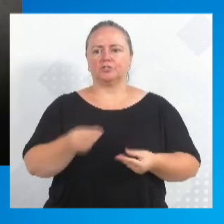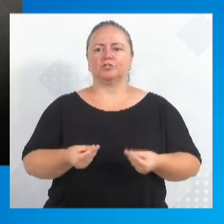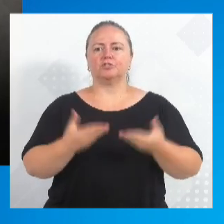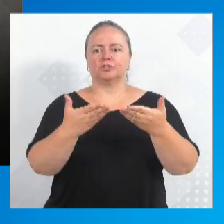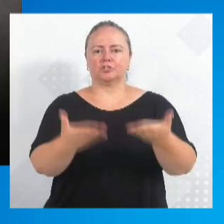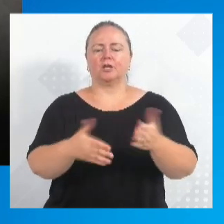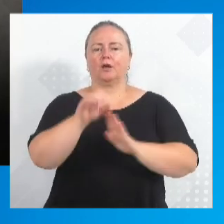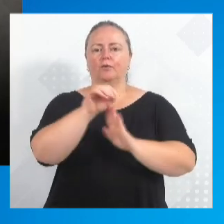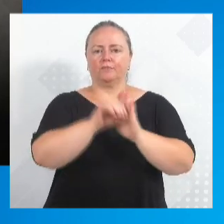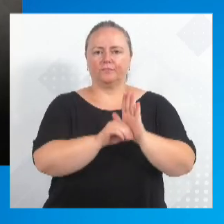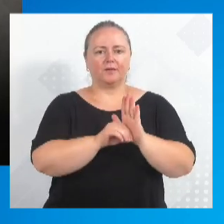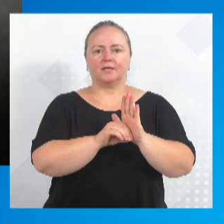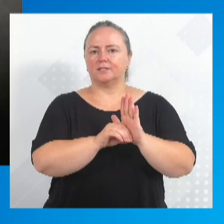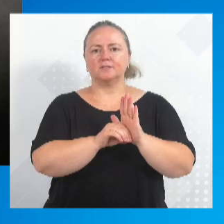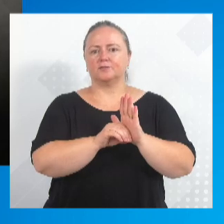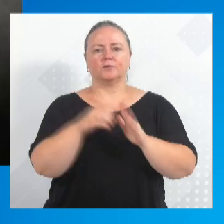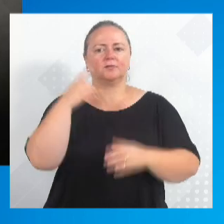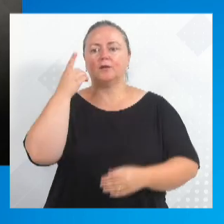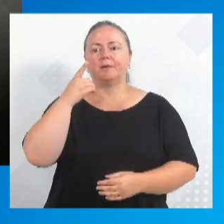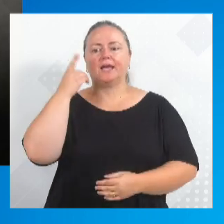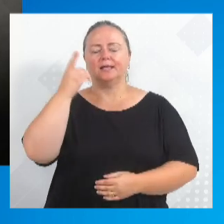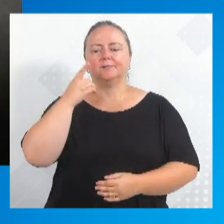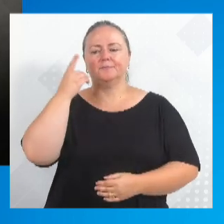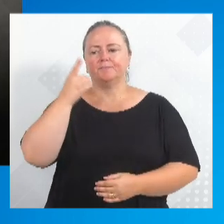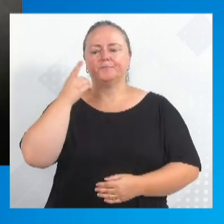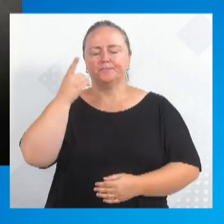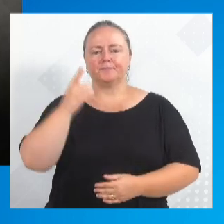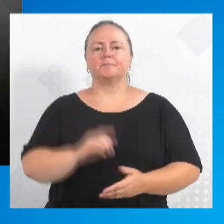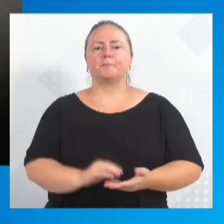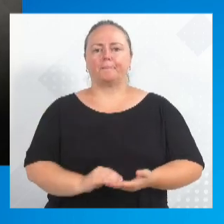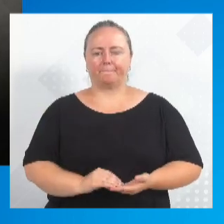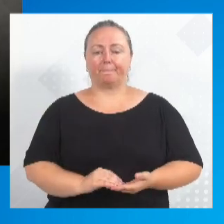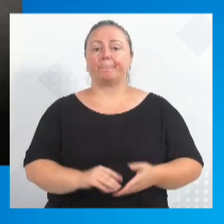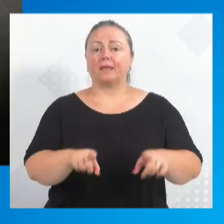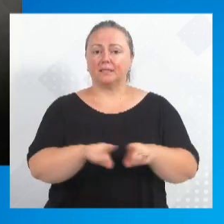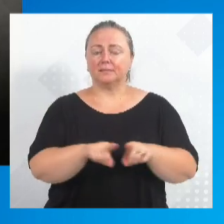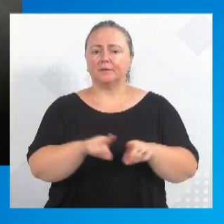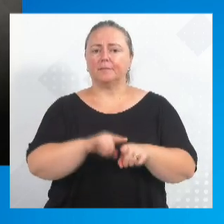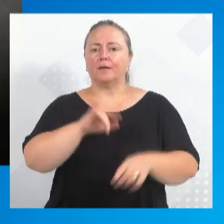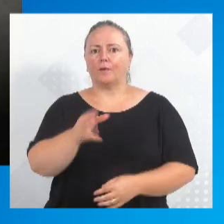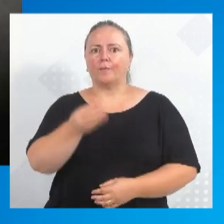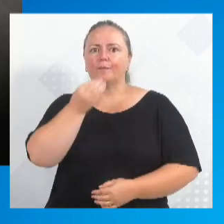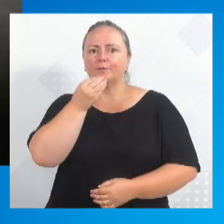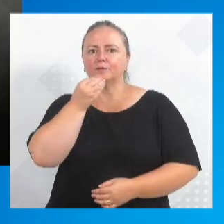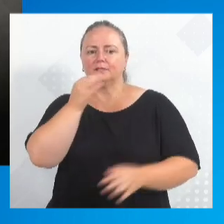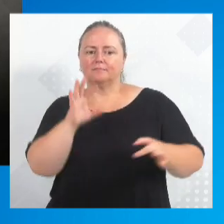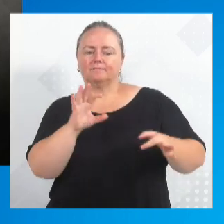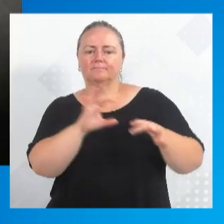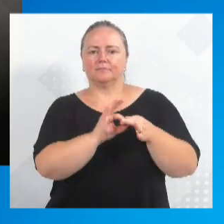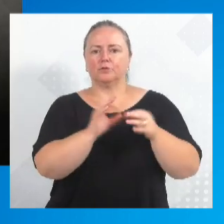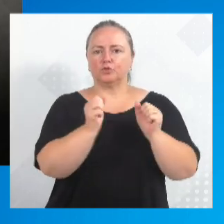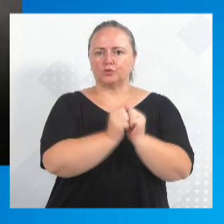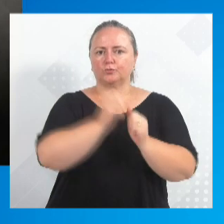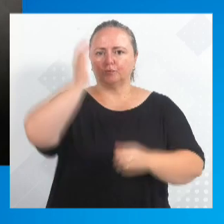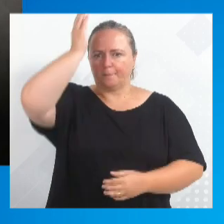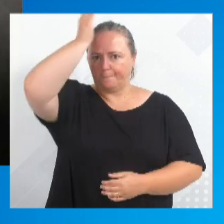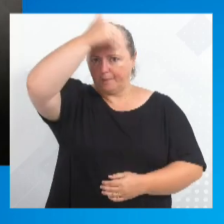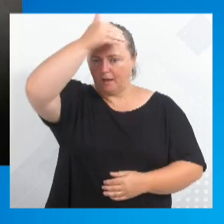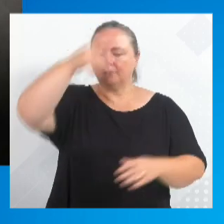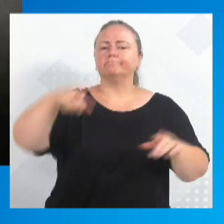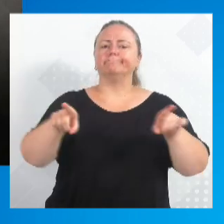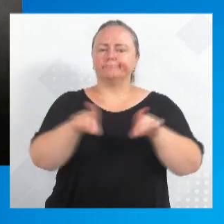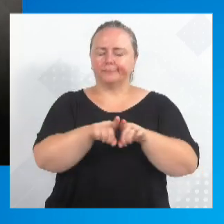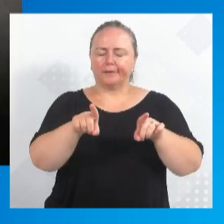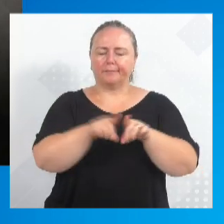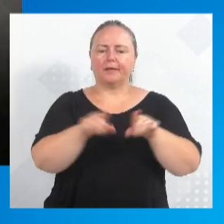ao deputado e inclusive na oportunidade, quando houve a filiação do prefeito Mário Hildeman, também no gabinete do